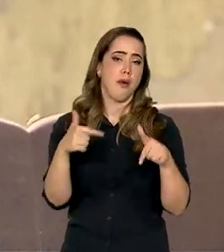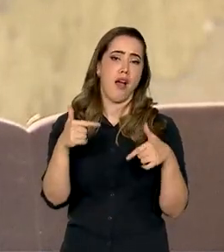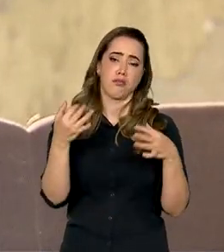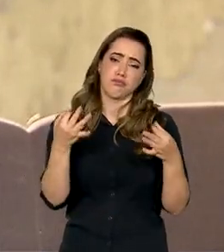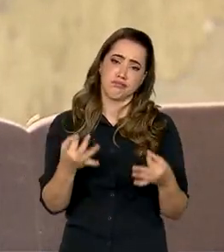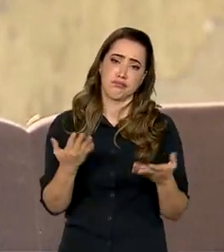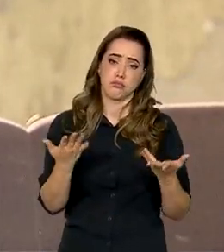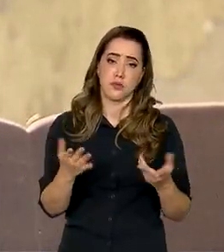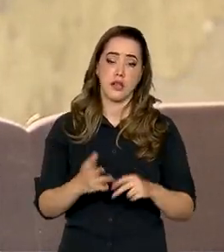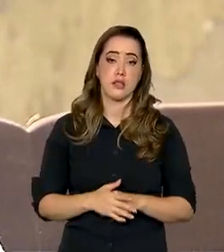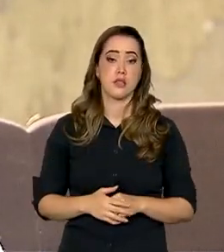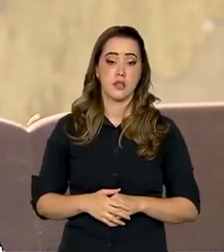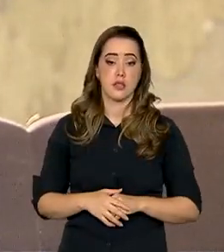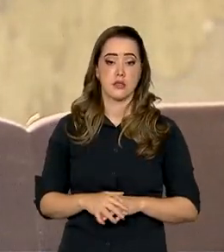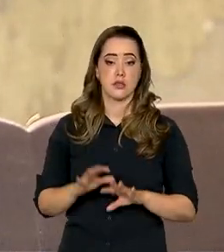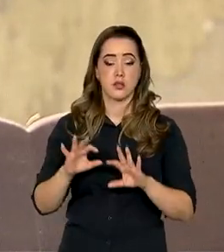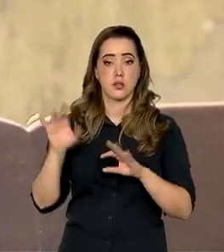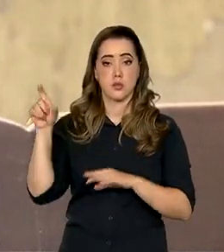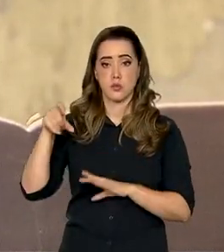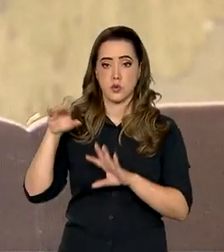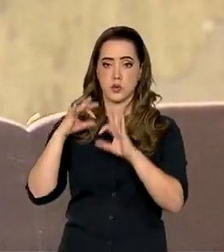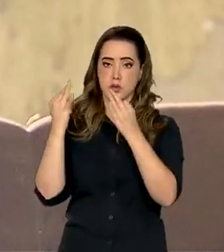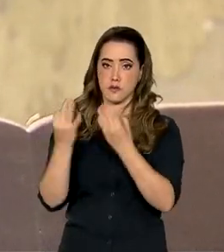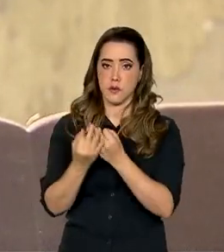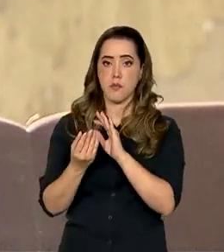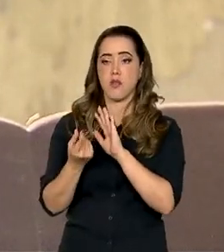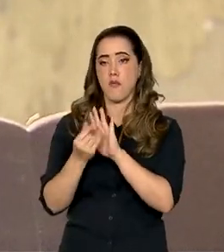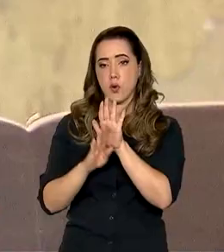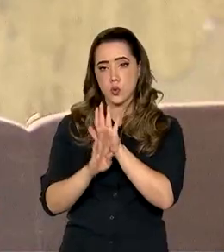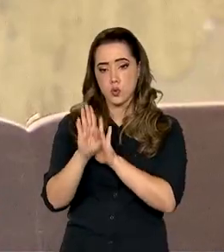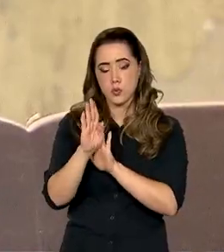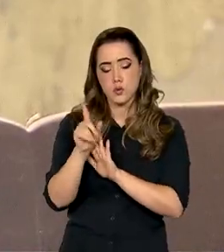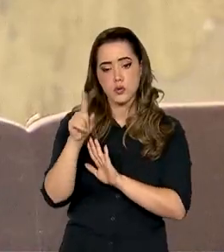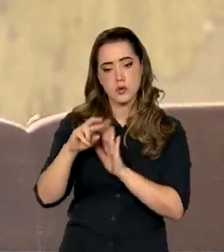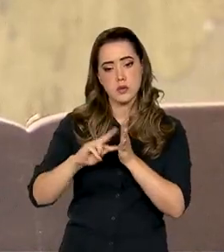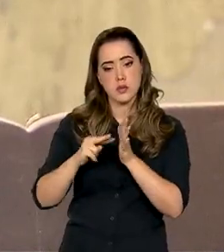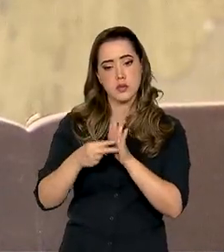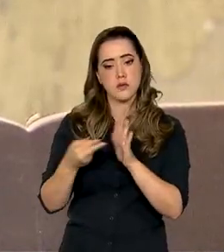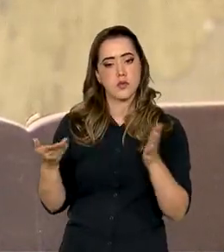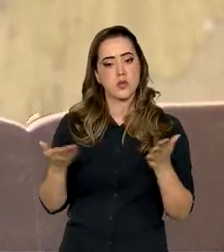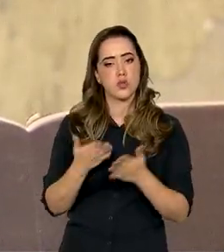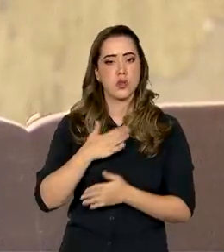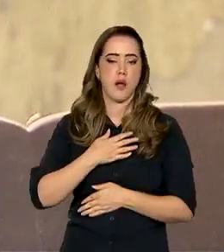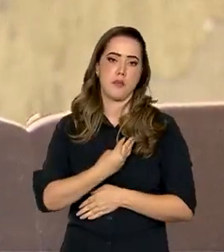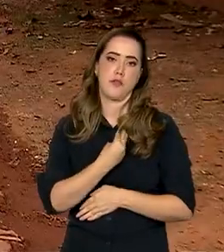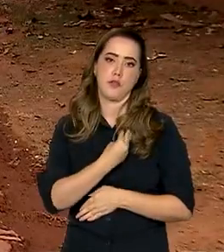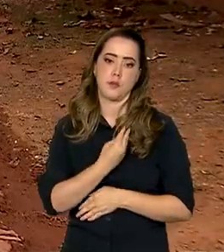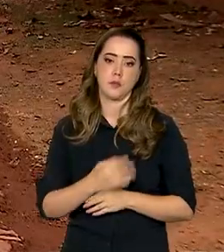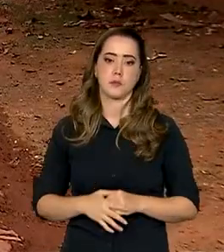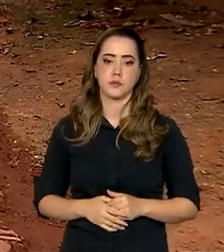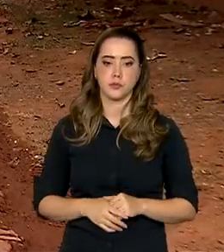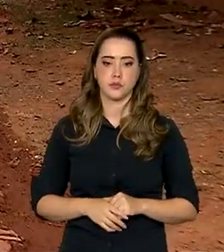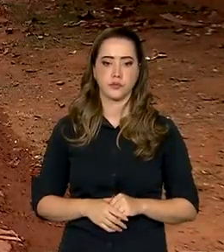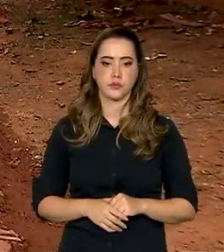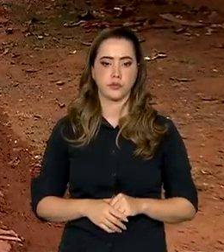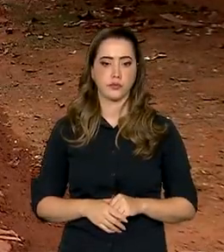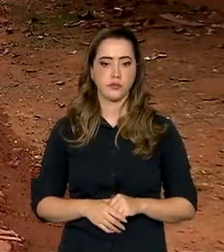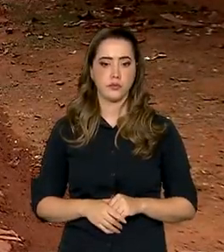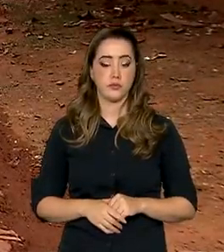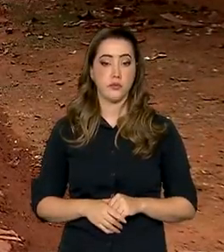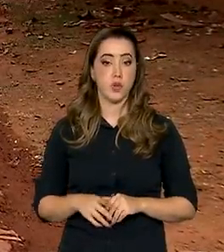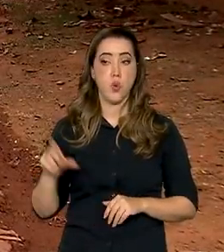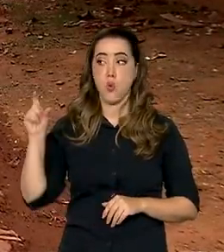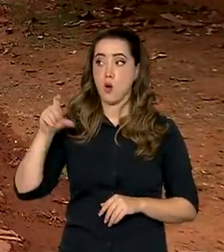Então, o aumento do Bolsa Família, para mim, representa minha vida hoje. O aumento do Bolsa